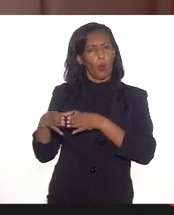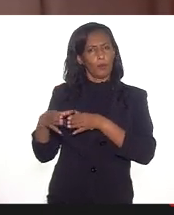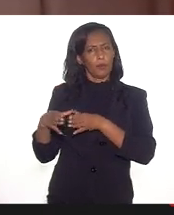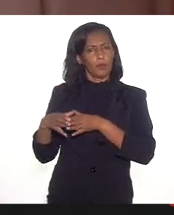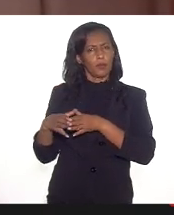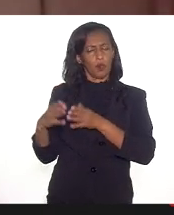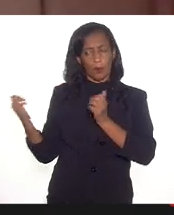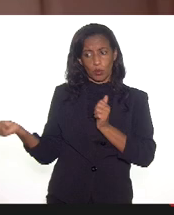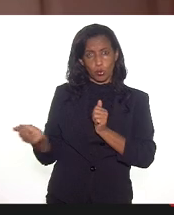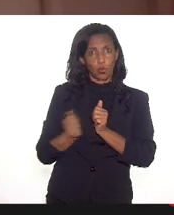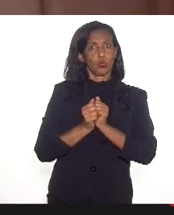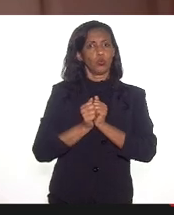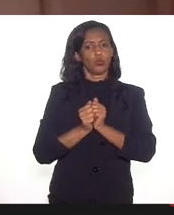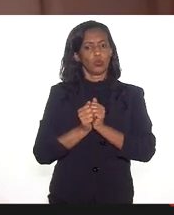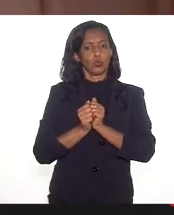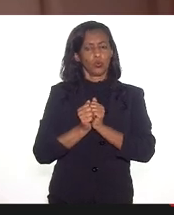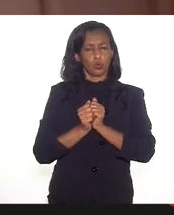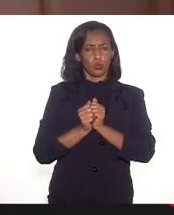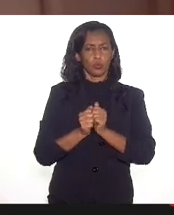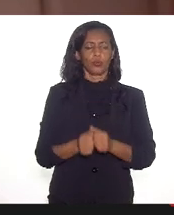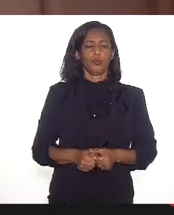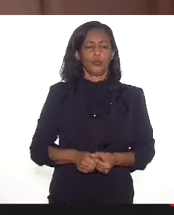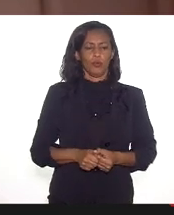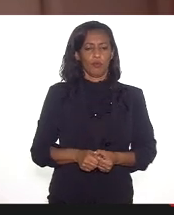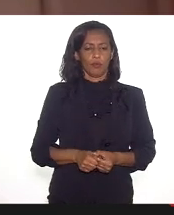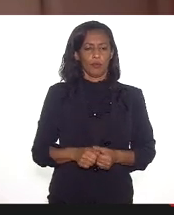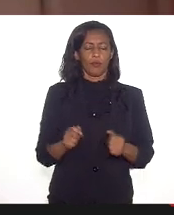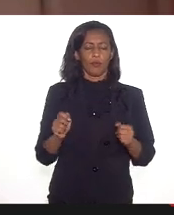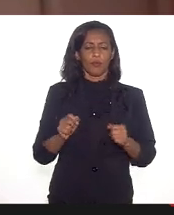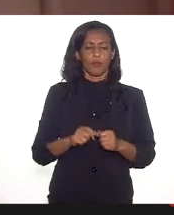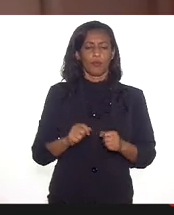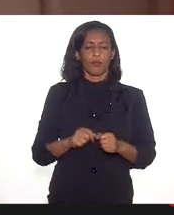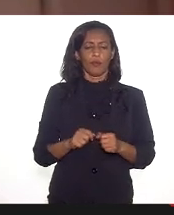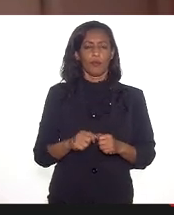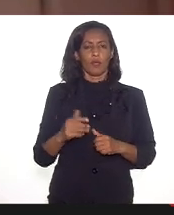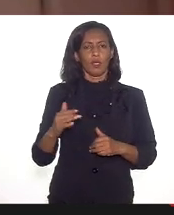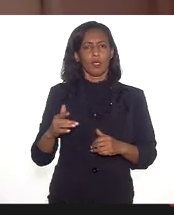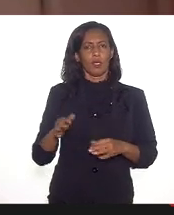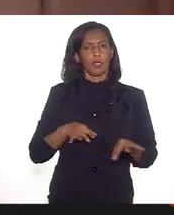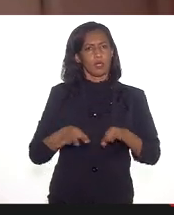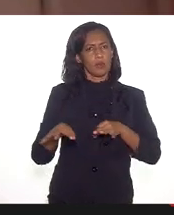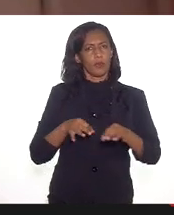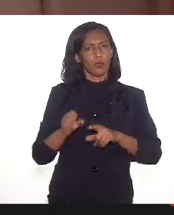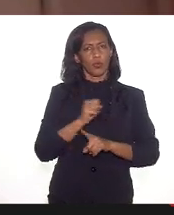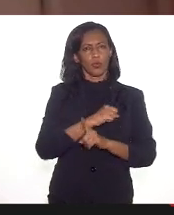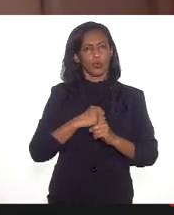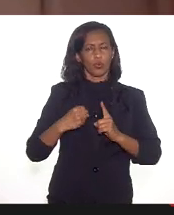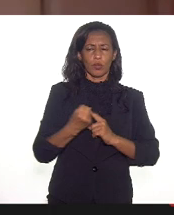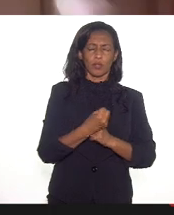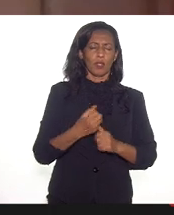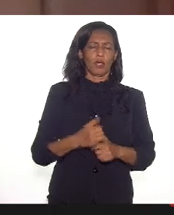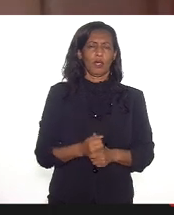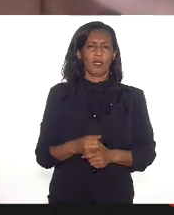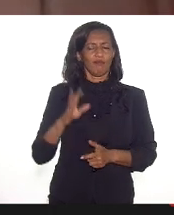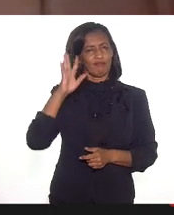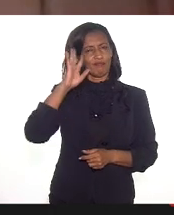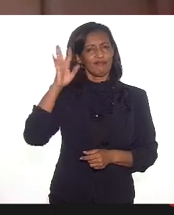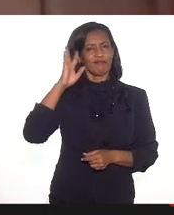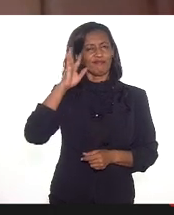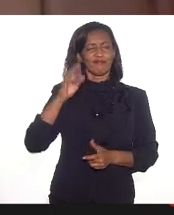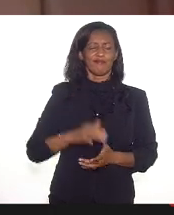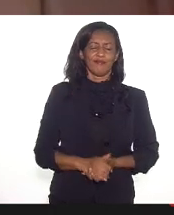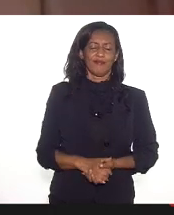possa juntos e juntas fazer esse projeto de sociedade que a gente imagina,